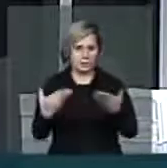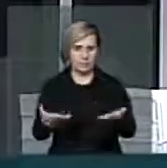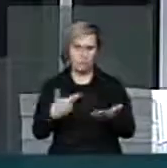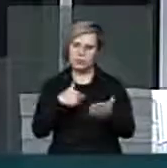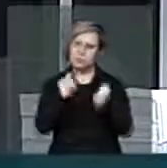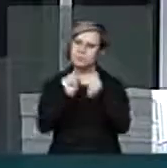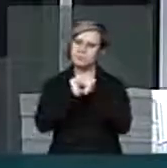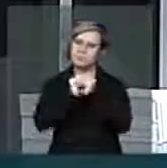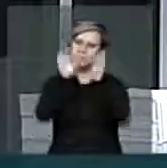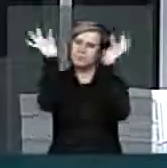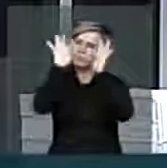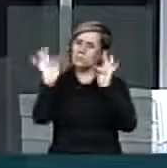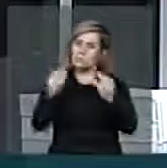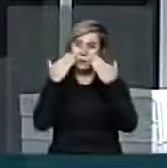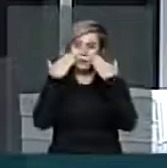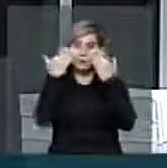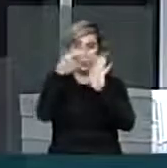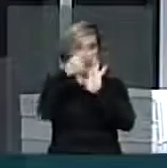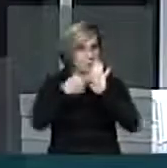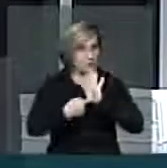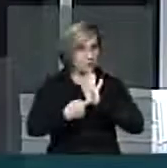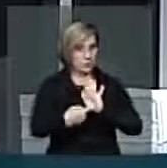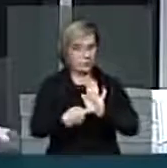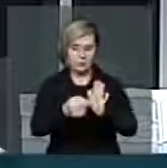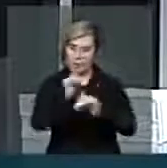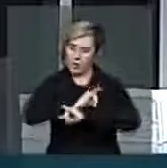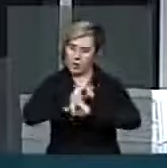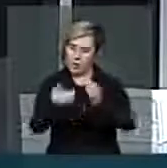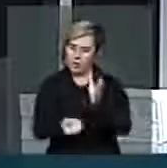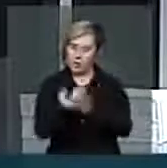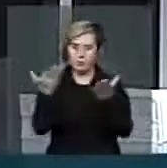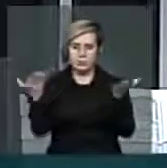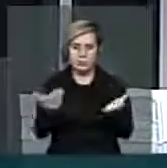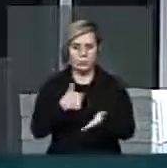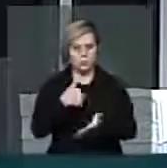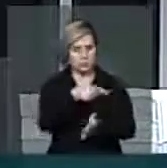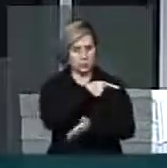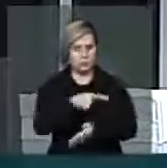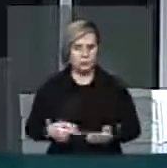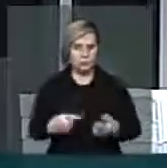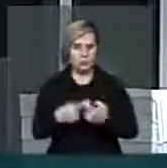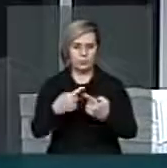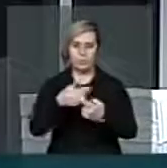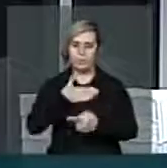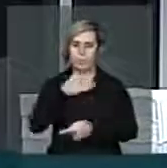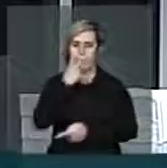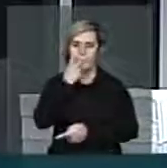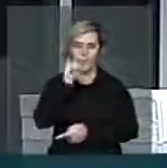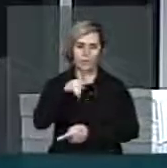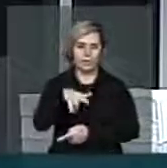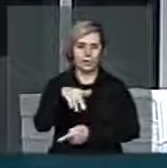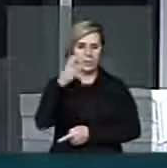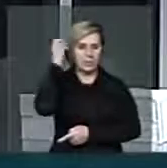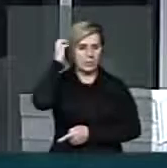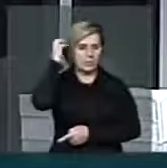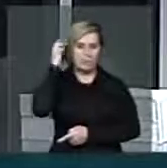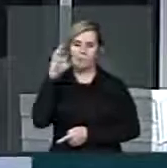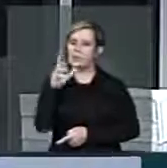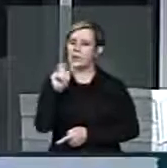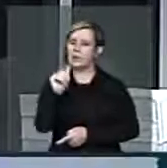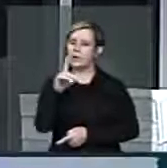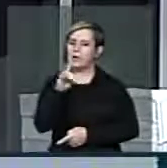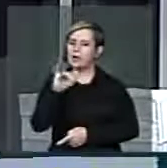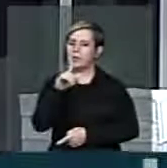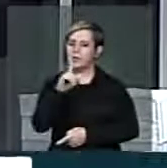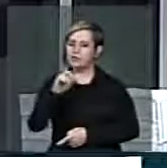feliz em apresentar esse projeto, em lançar essa frente hoje, da qual eu vou presidir, mesmo porque sou filho do radialista, que atuou no rádio na